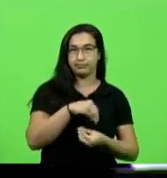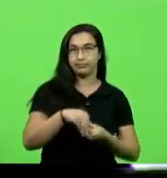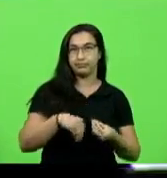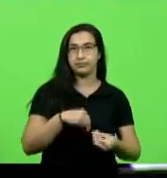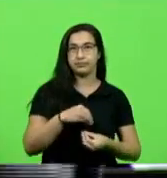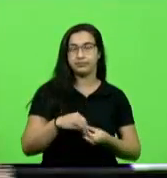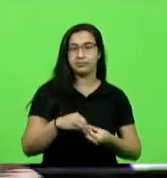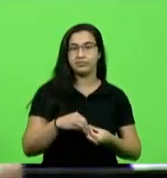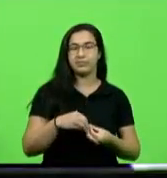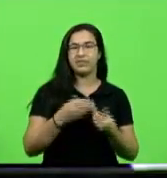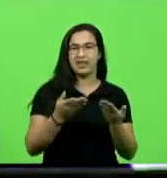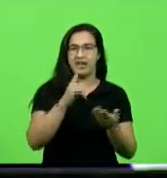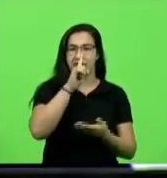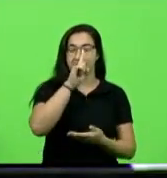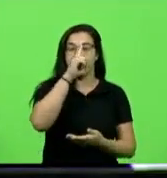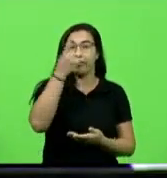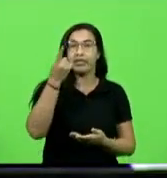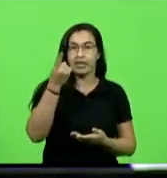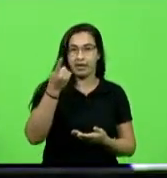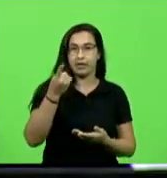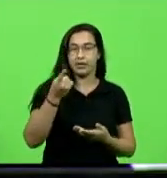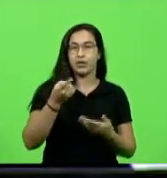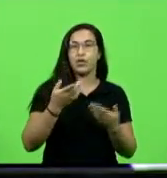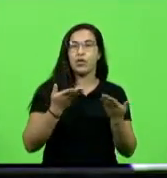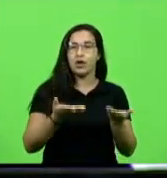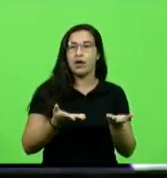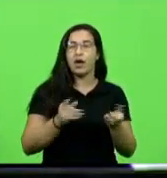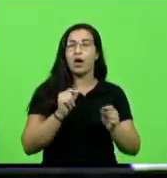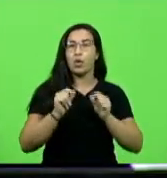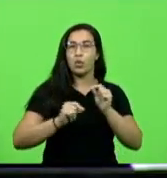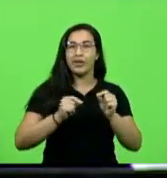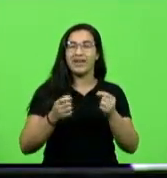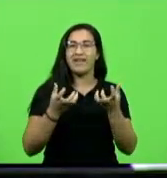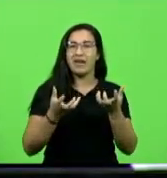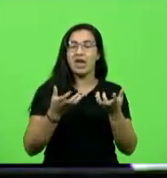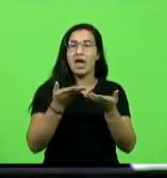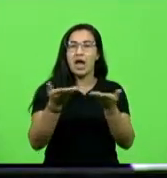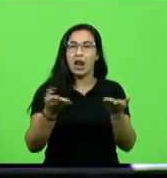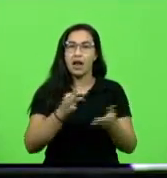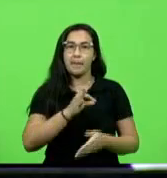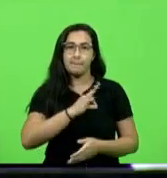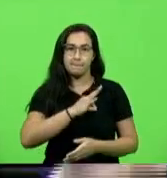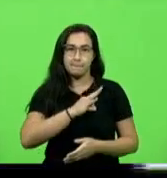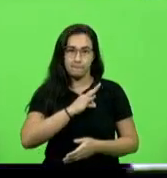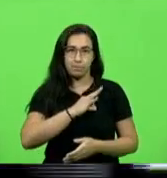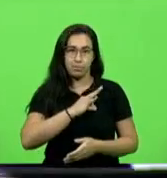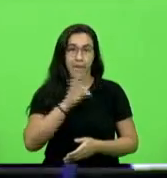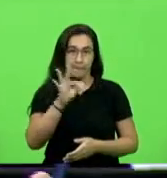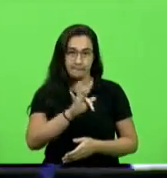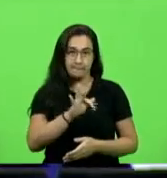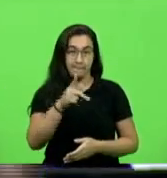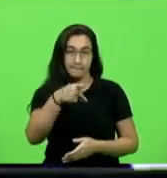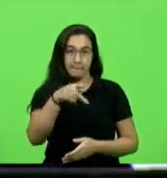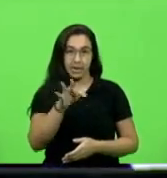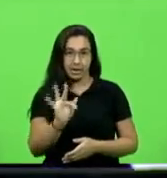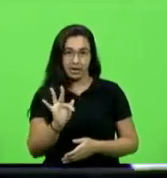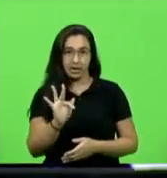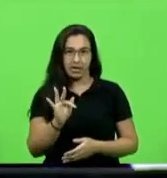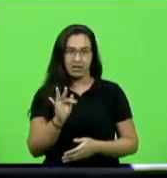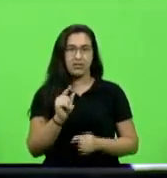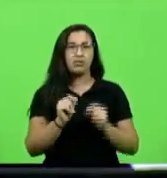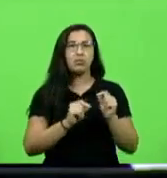inventaram uma diligência para saber o que a polícia federal quer mas escuta aqui gente o